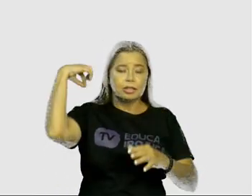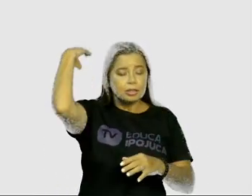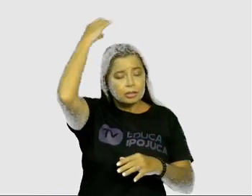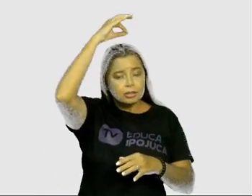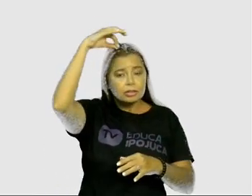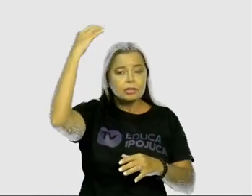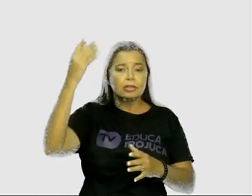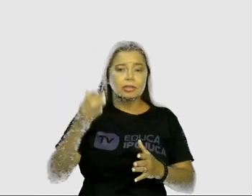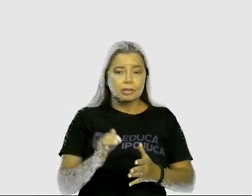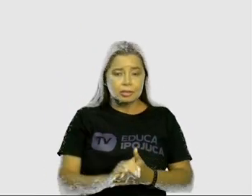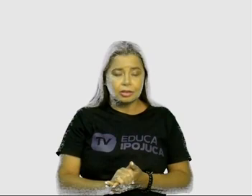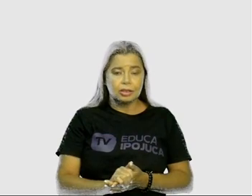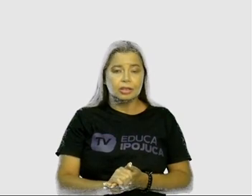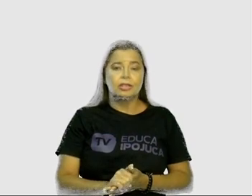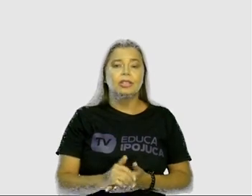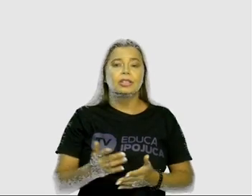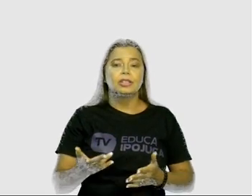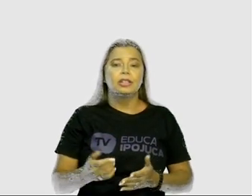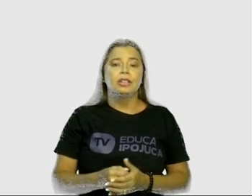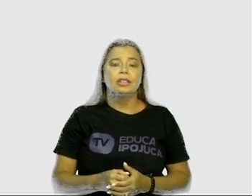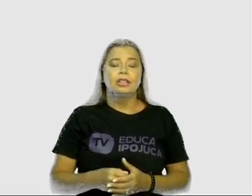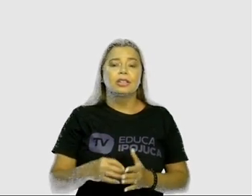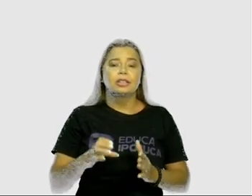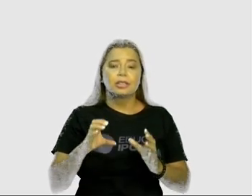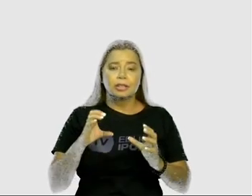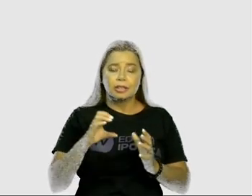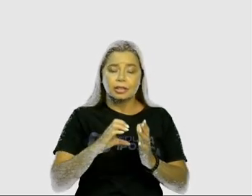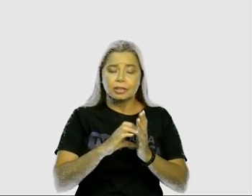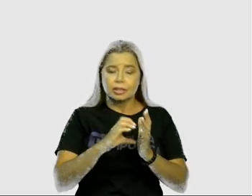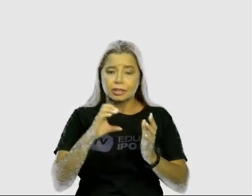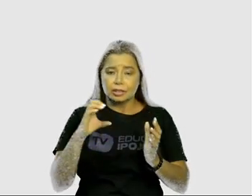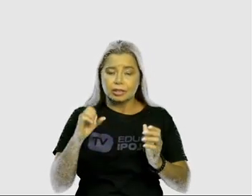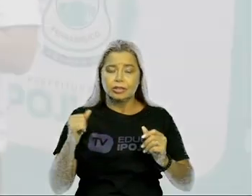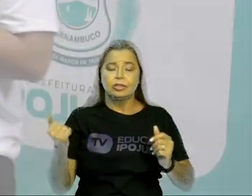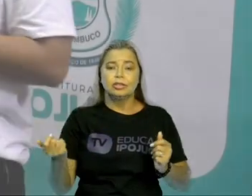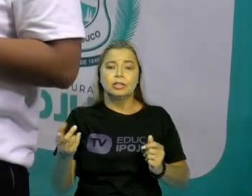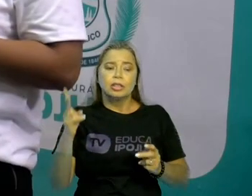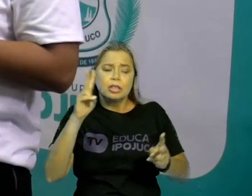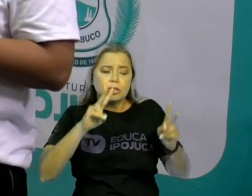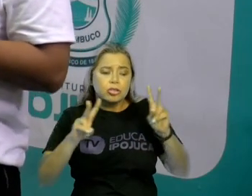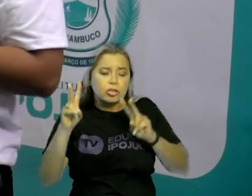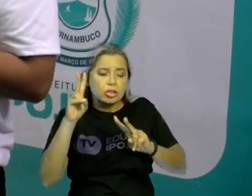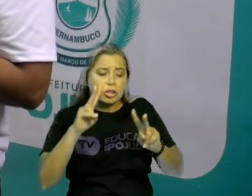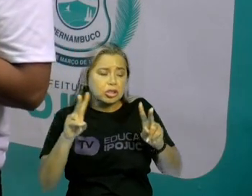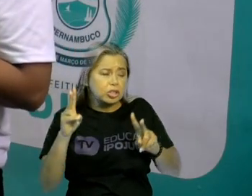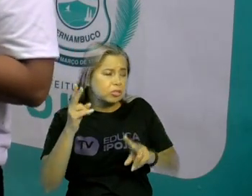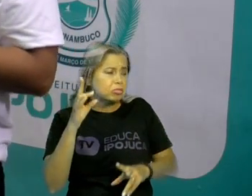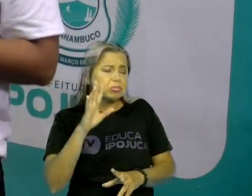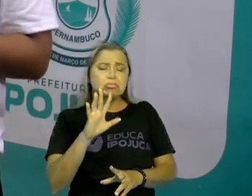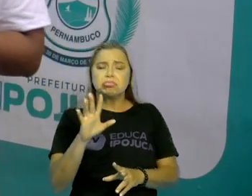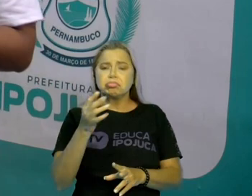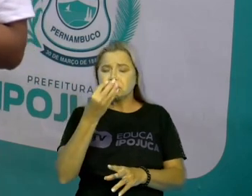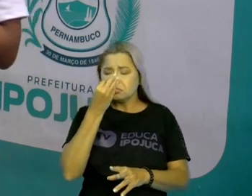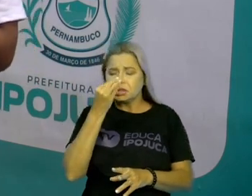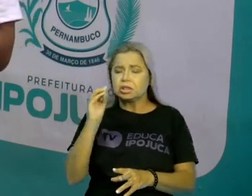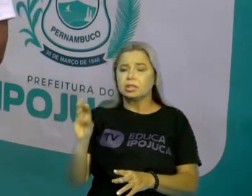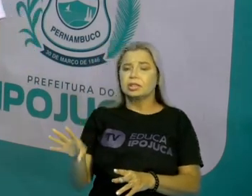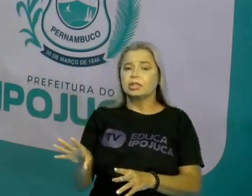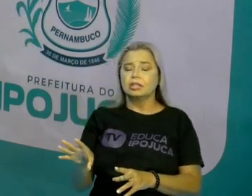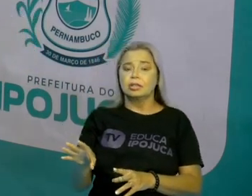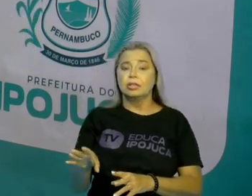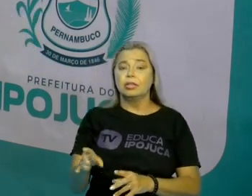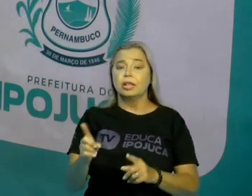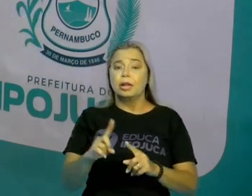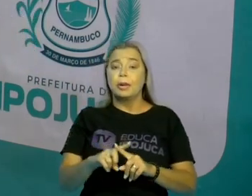maravilha que a gente tem aqui, pertinho da gente, que muitas vezes a gente não vê como uma beleza arquitetônica. A gente se